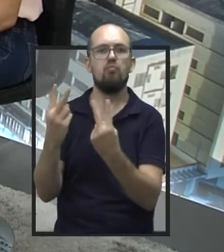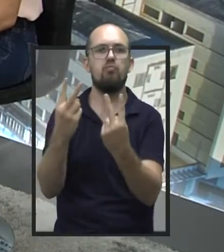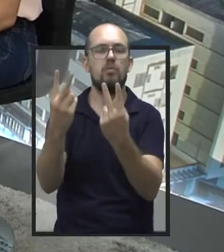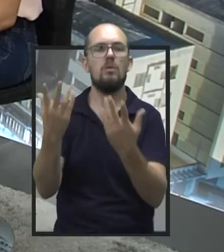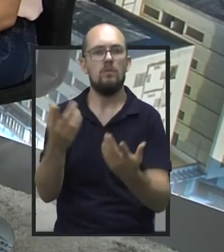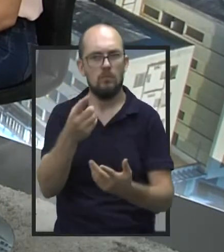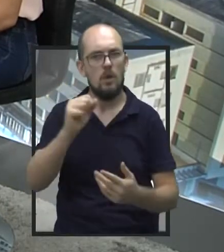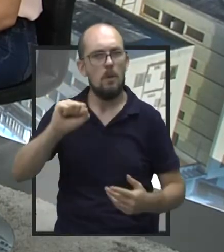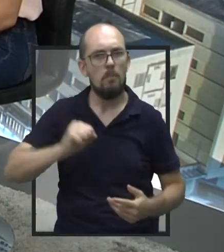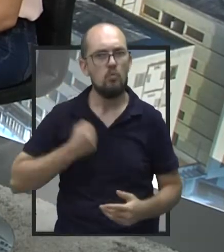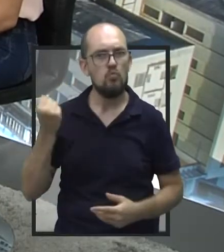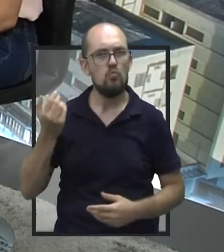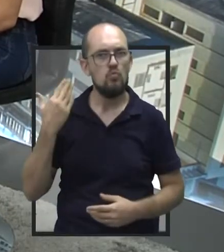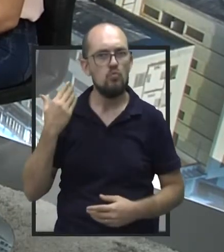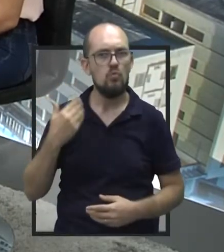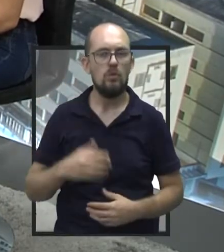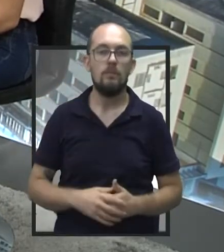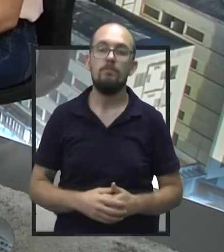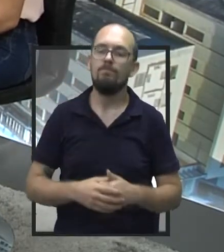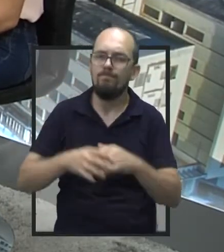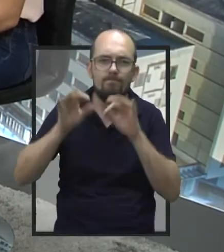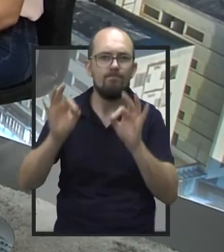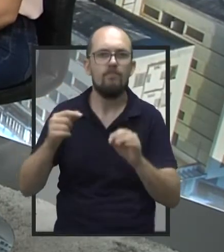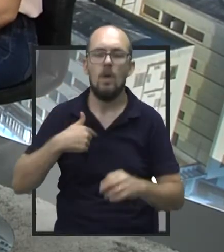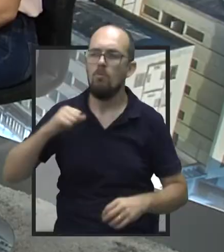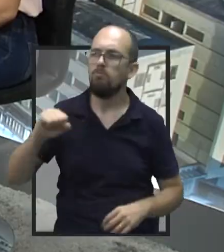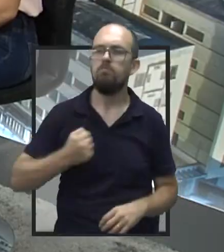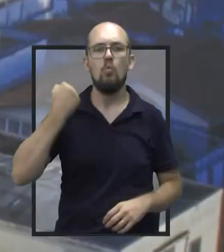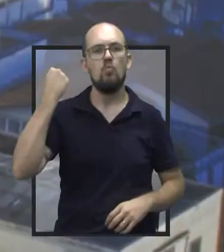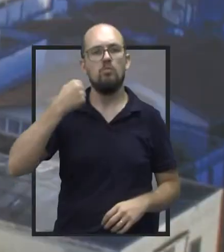indignada. Com certeza, continua indignada.